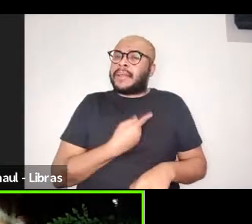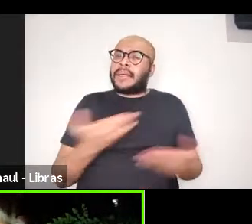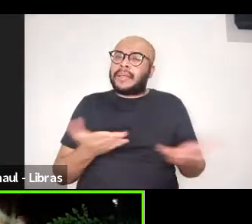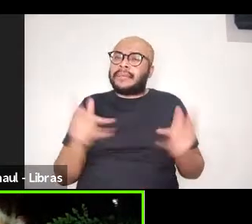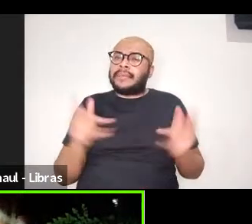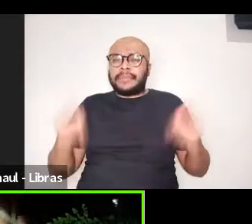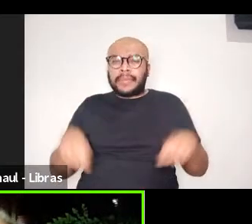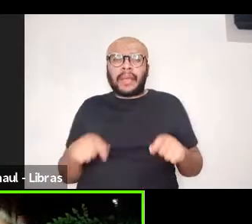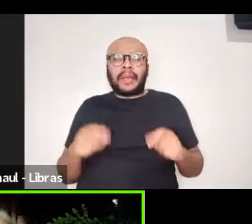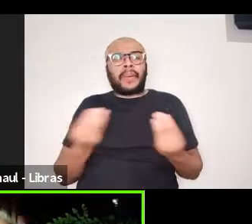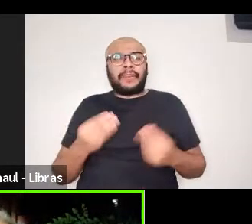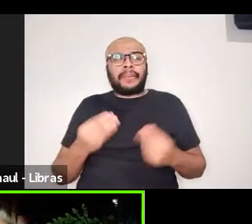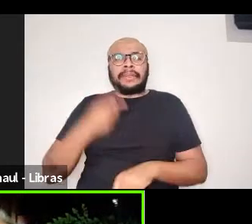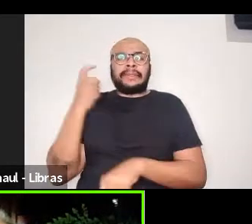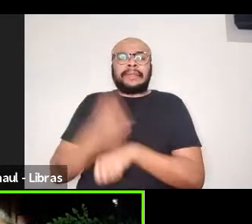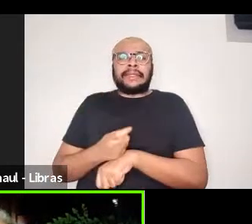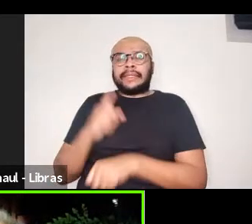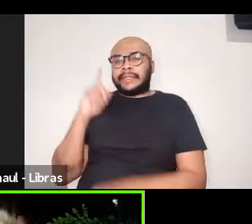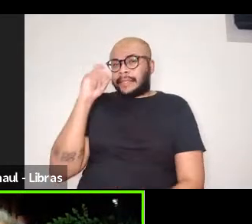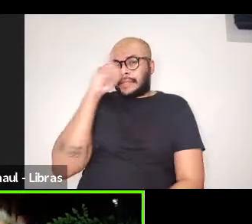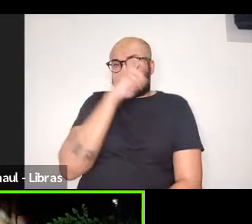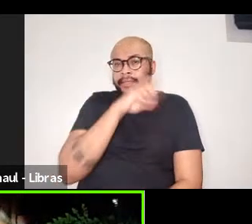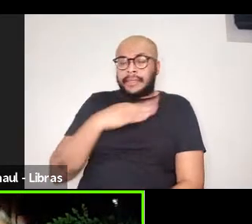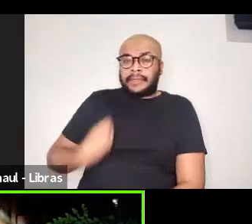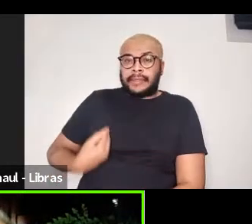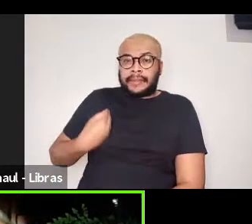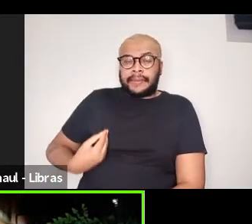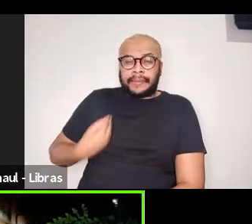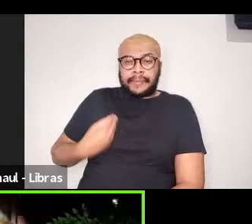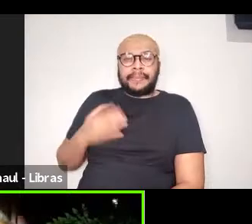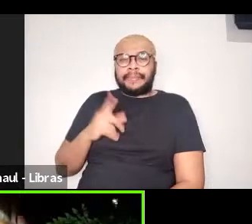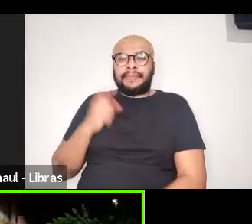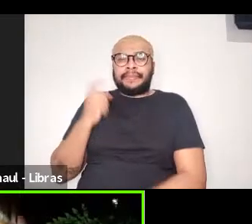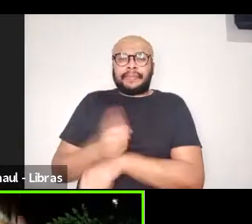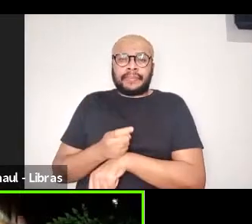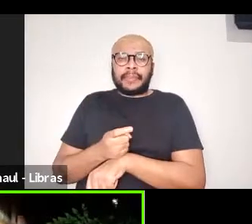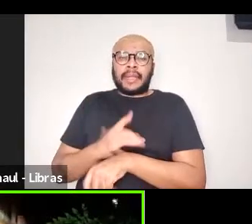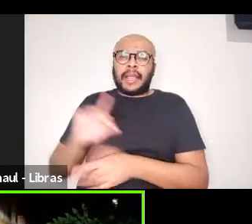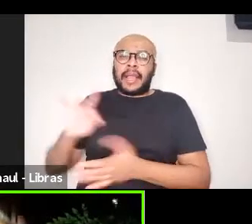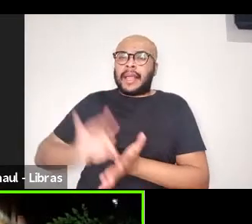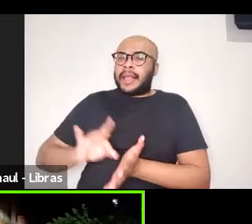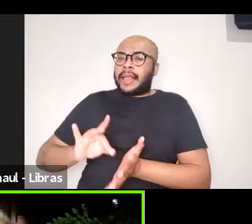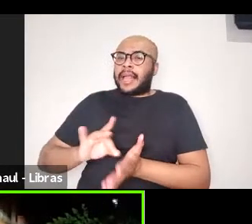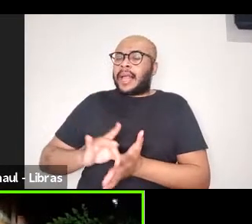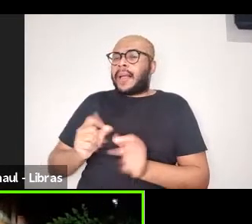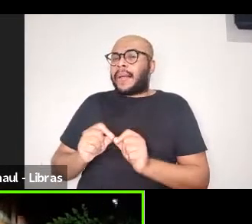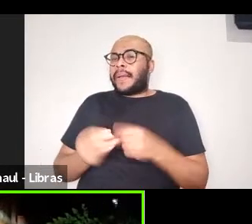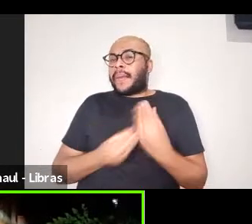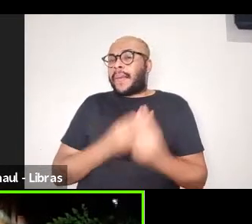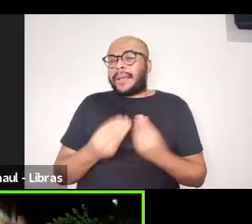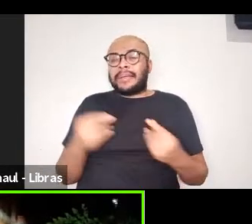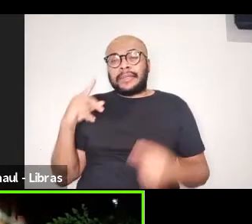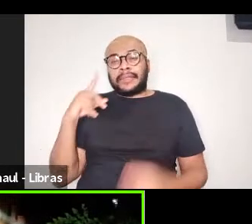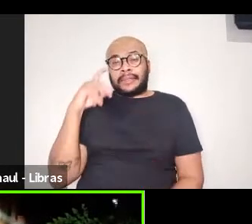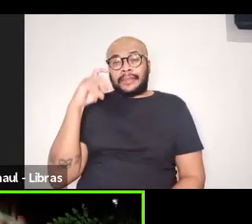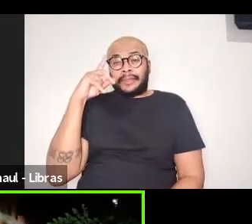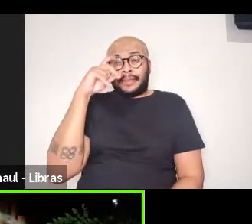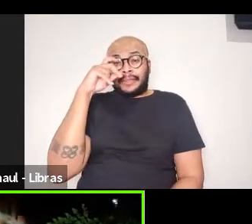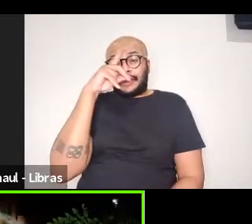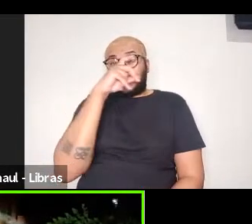dura realidade, da vil realidade, da face complicada